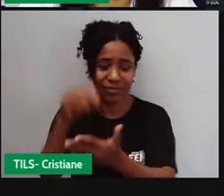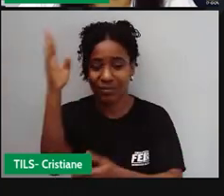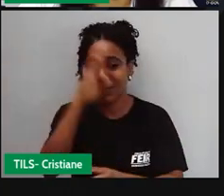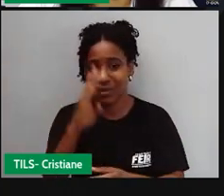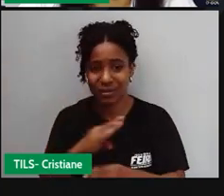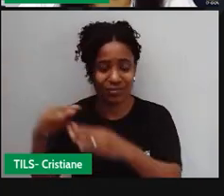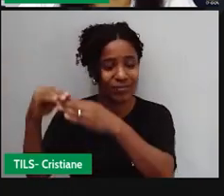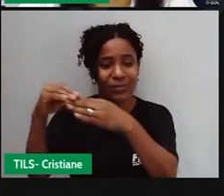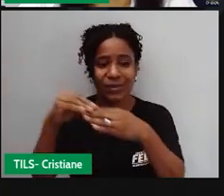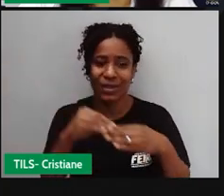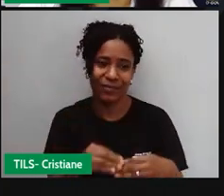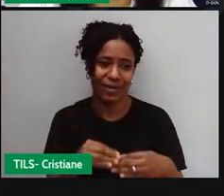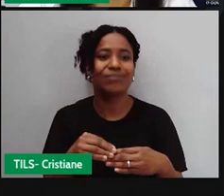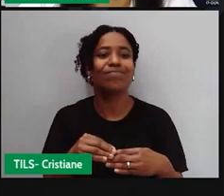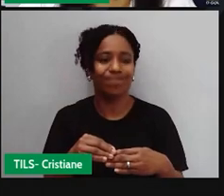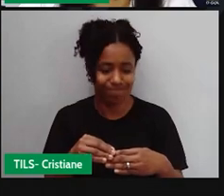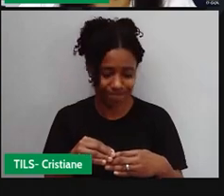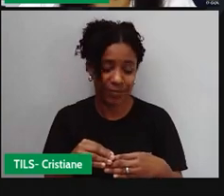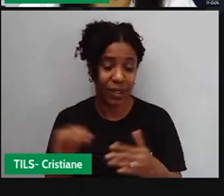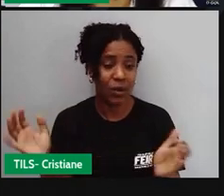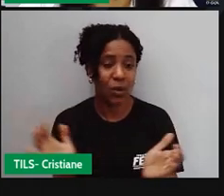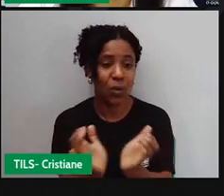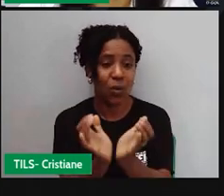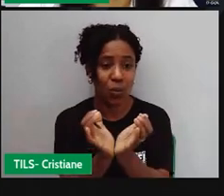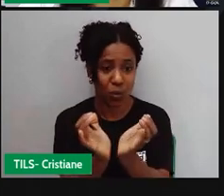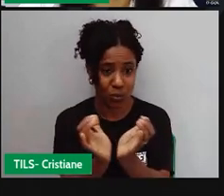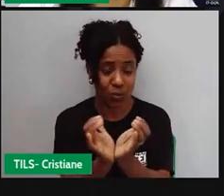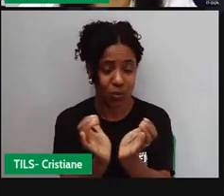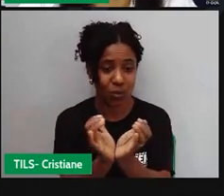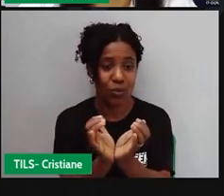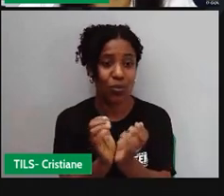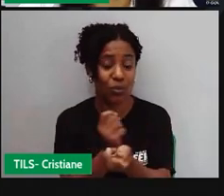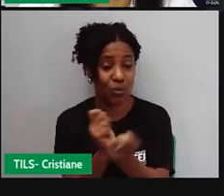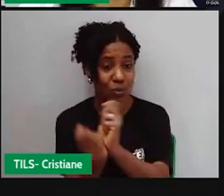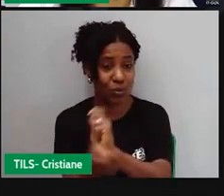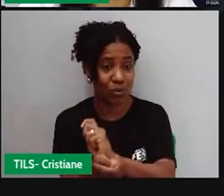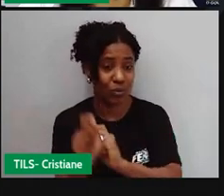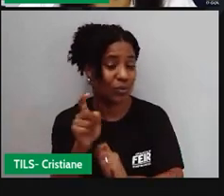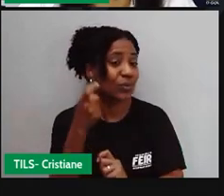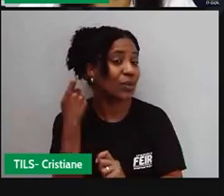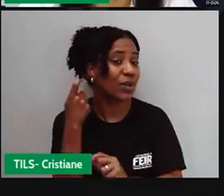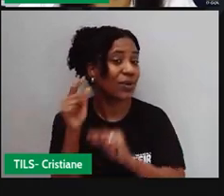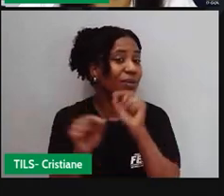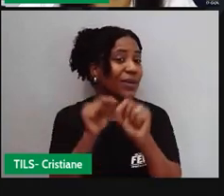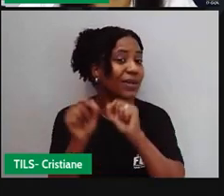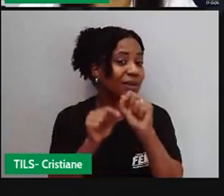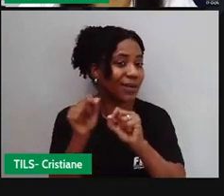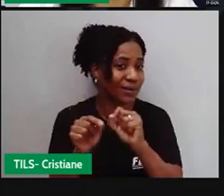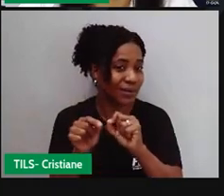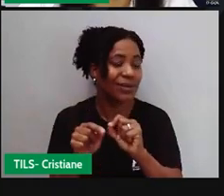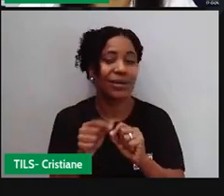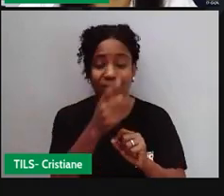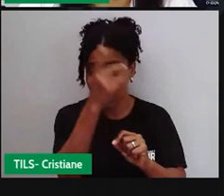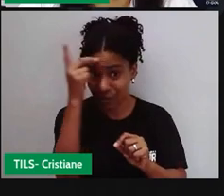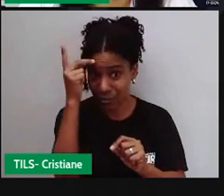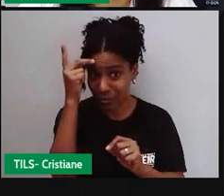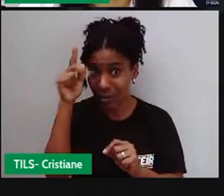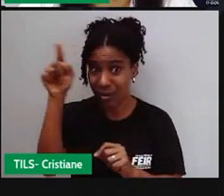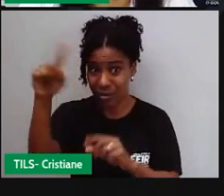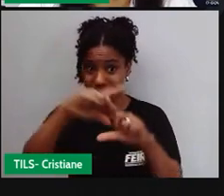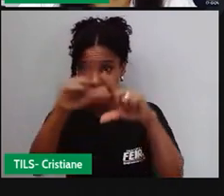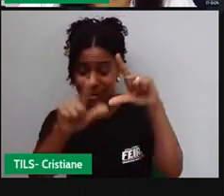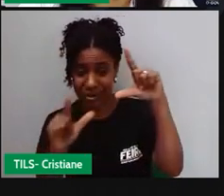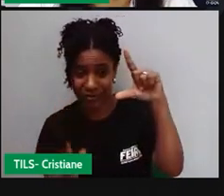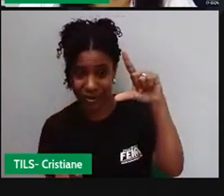destas intrincadas relações sociais. Já descobriu o que é esse tal de quilombo? Os escravos eram comprados na África e